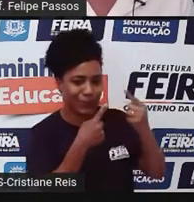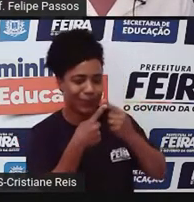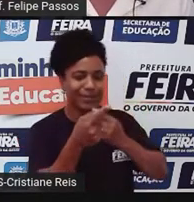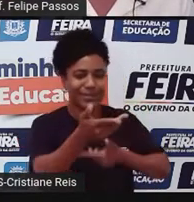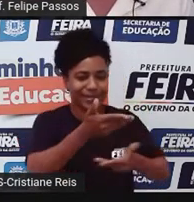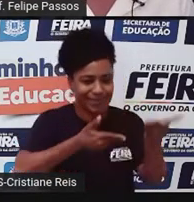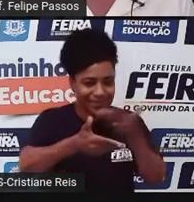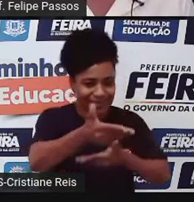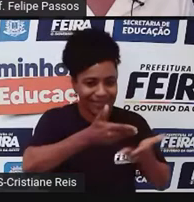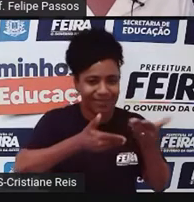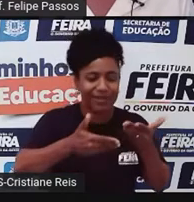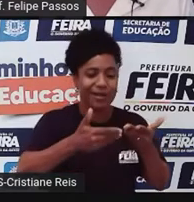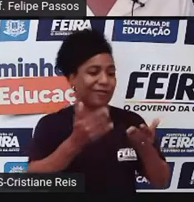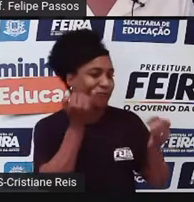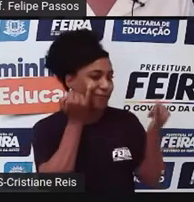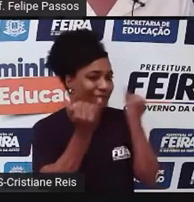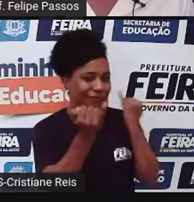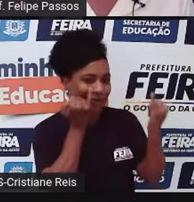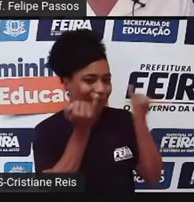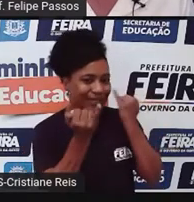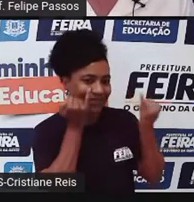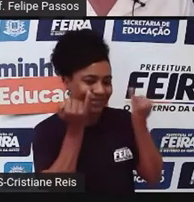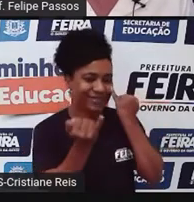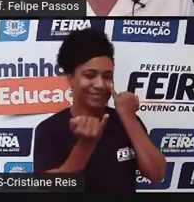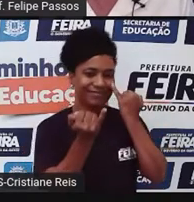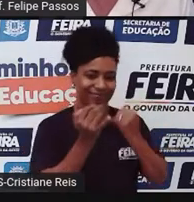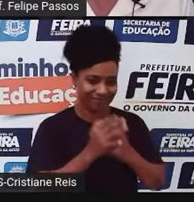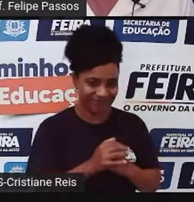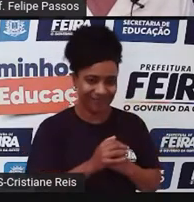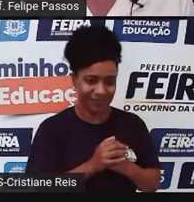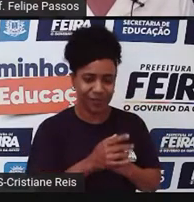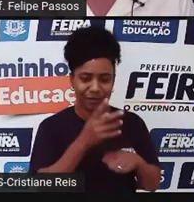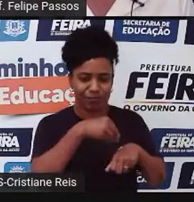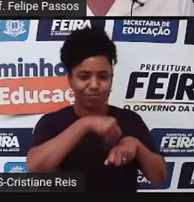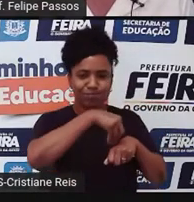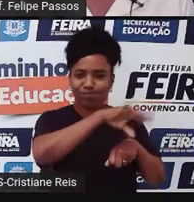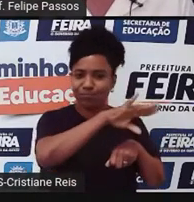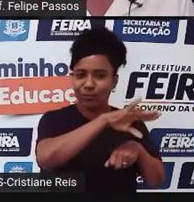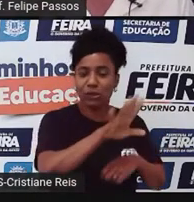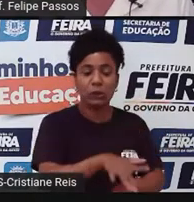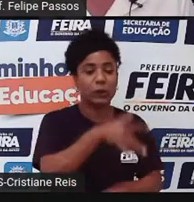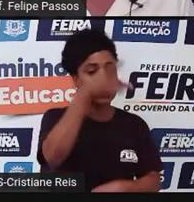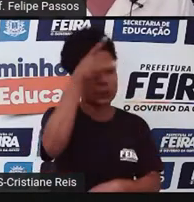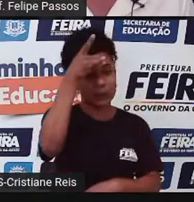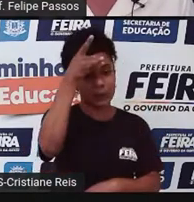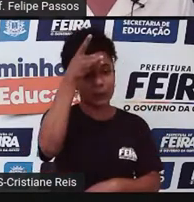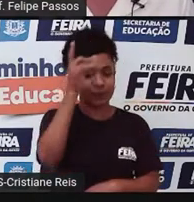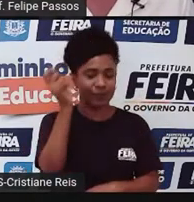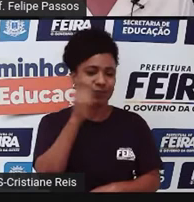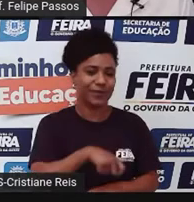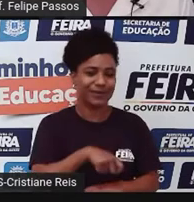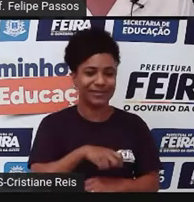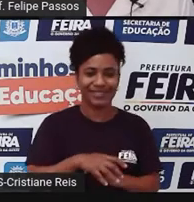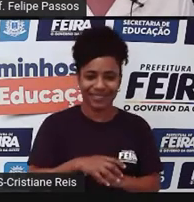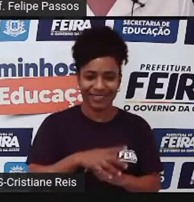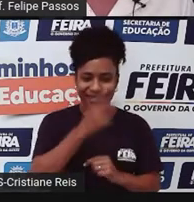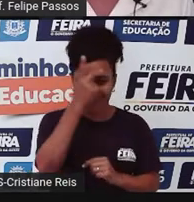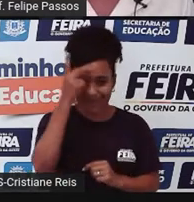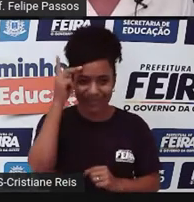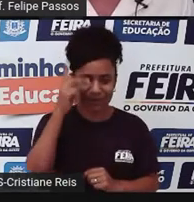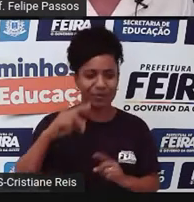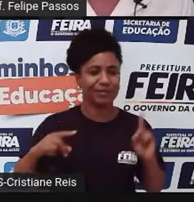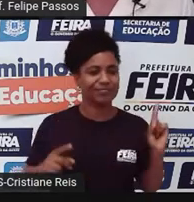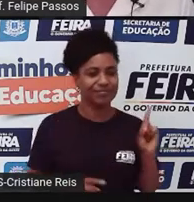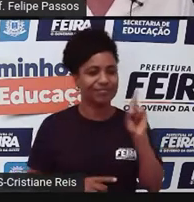informações, trazer o seu ponto de vista para esses ouvintes, né? Então um influente, uma pessoa influente, ela